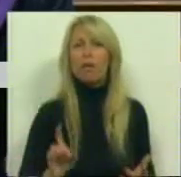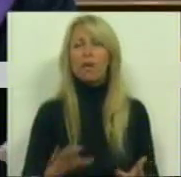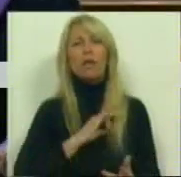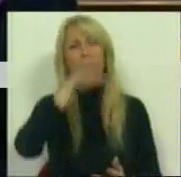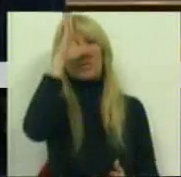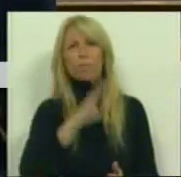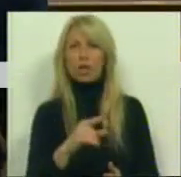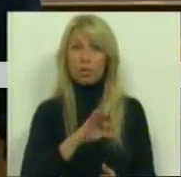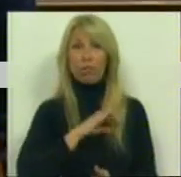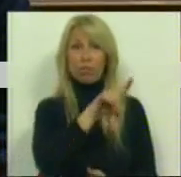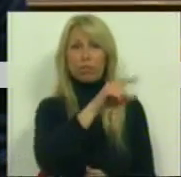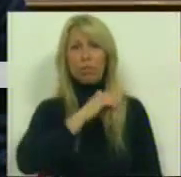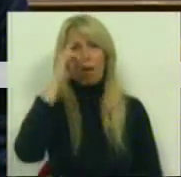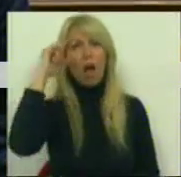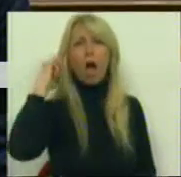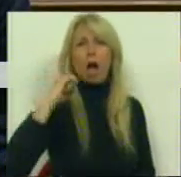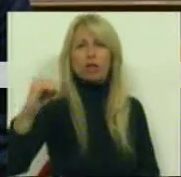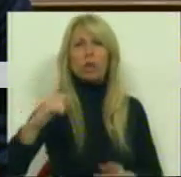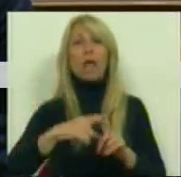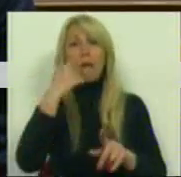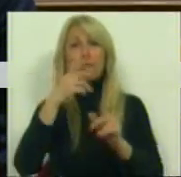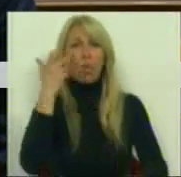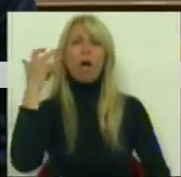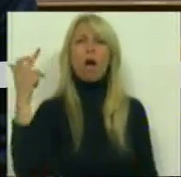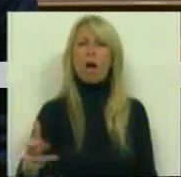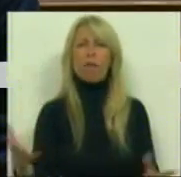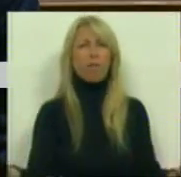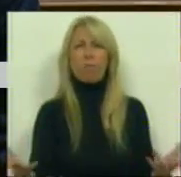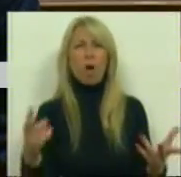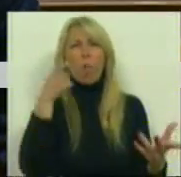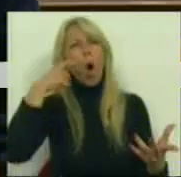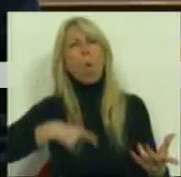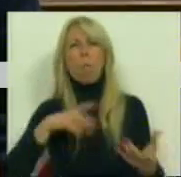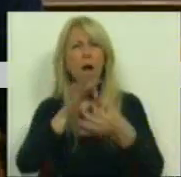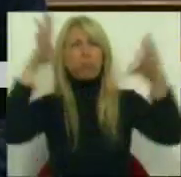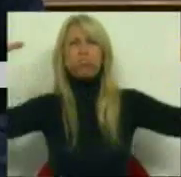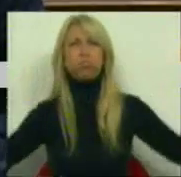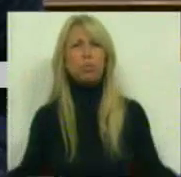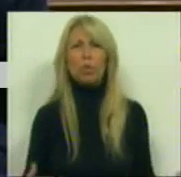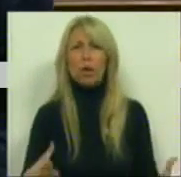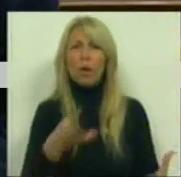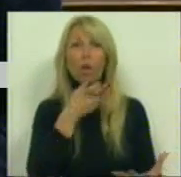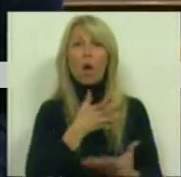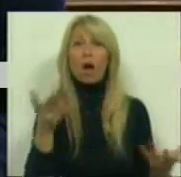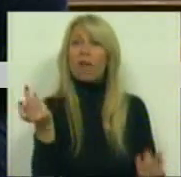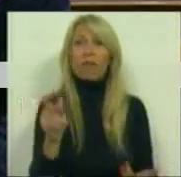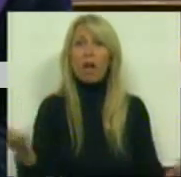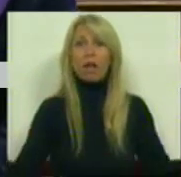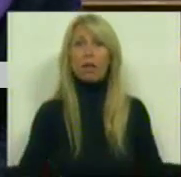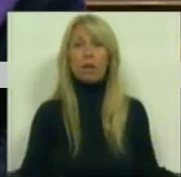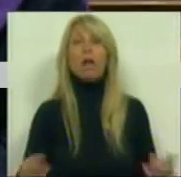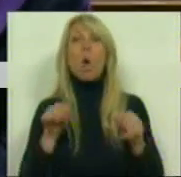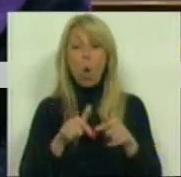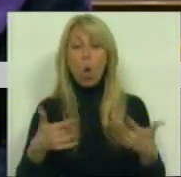Sr. atacou os pensionistas de uma forma desumana e brutal. Tem hoje, tem hoje, um